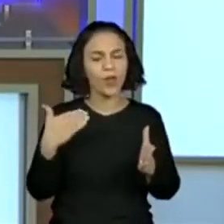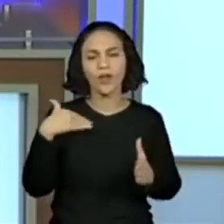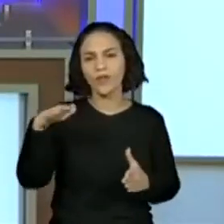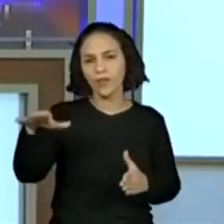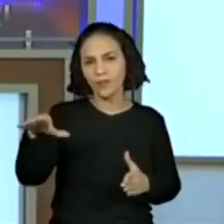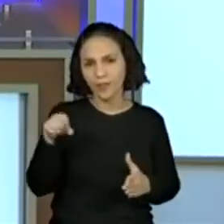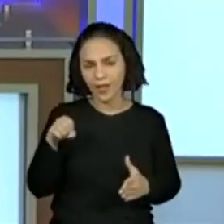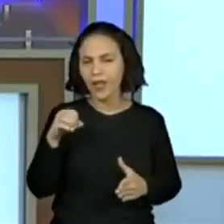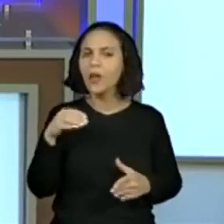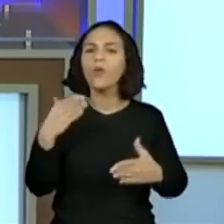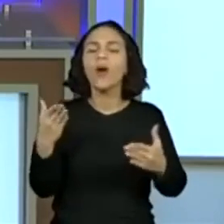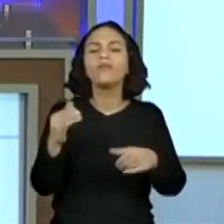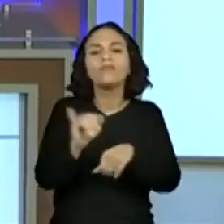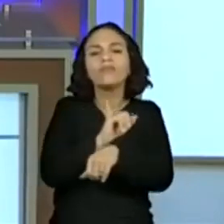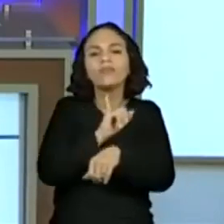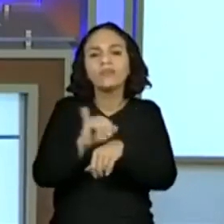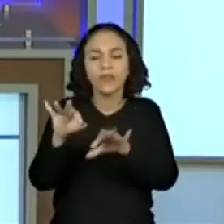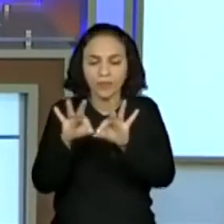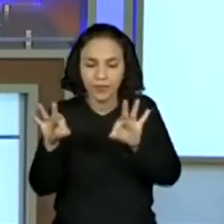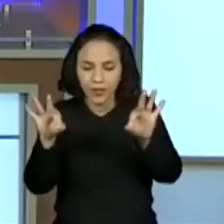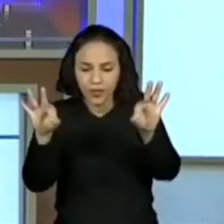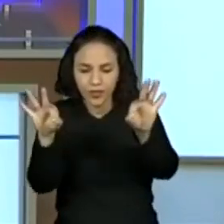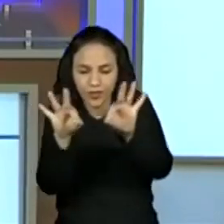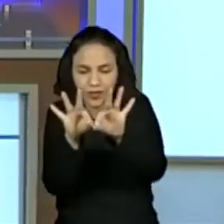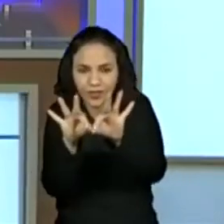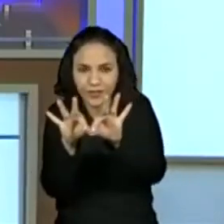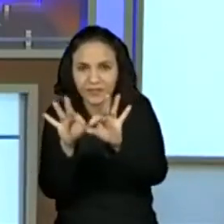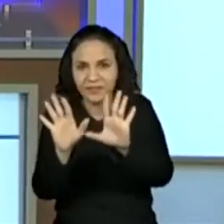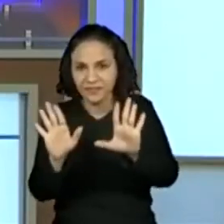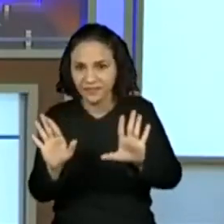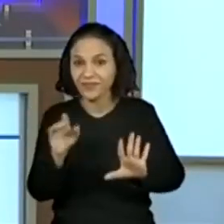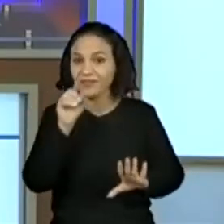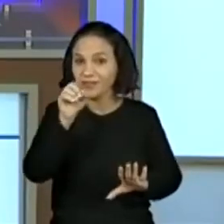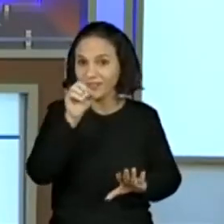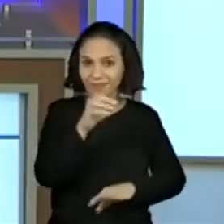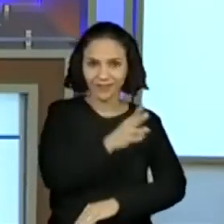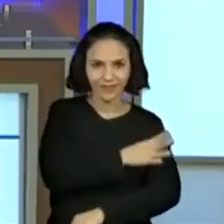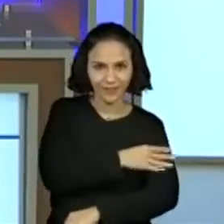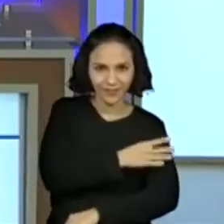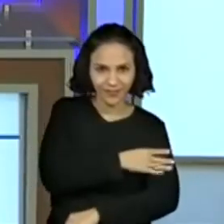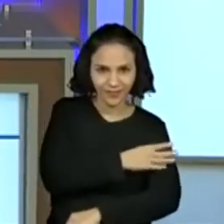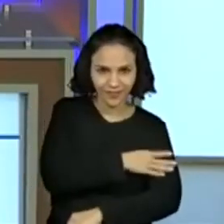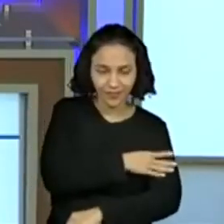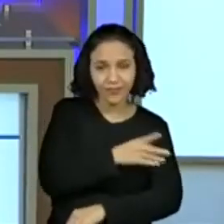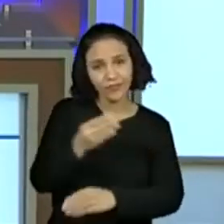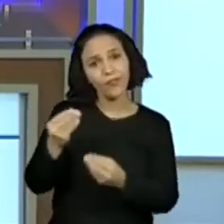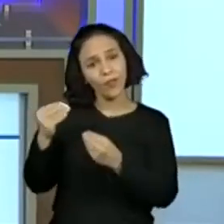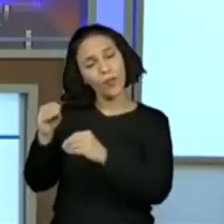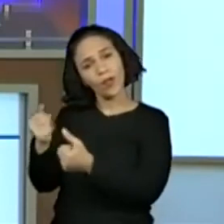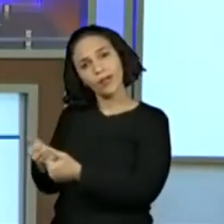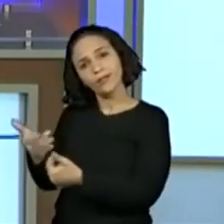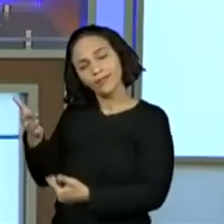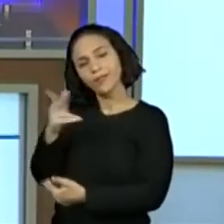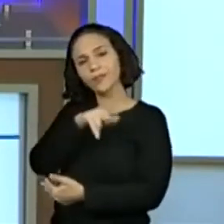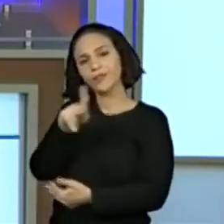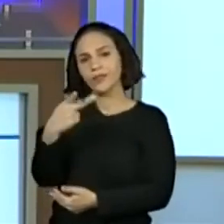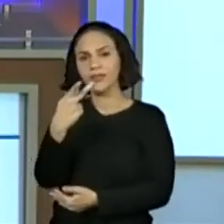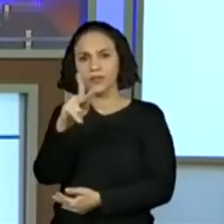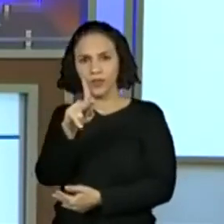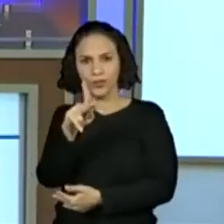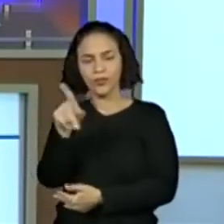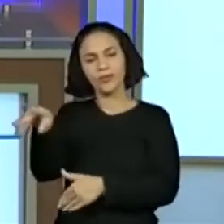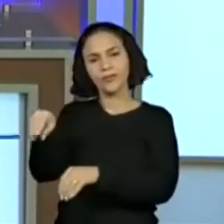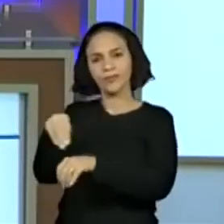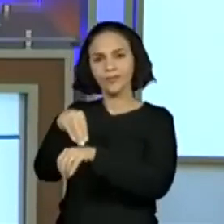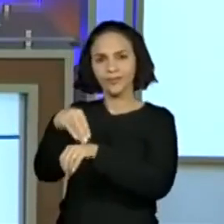de medição e a gente vai medir alguns objetos. E vocês, alunos do quarto ano, partilhem as respostas junto com os professores e eles colocam